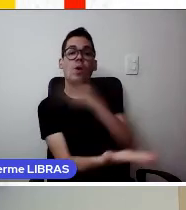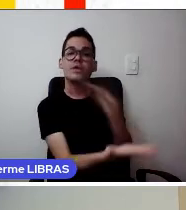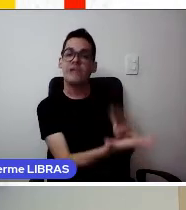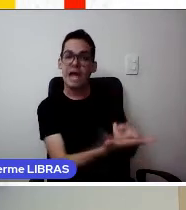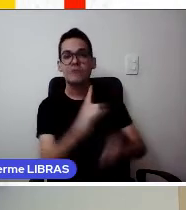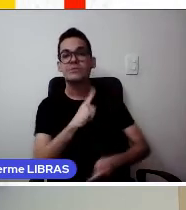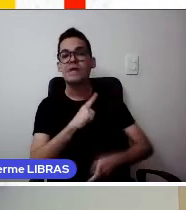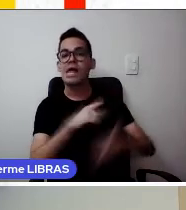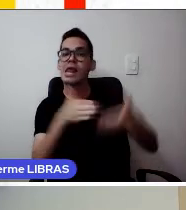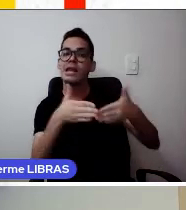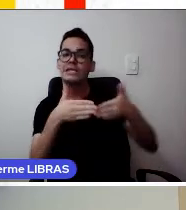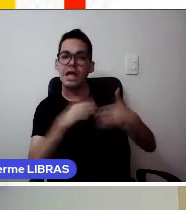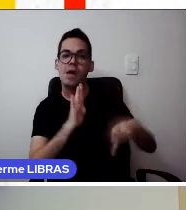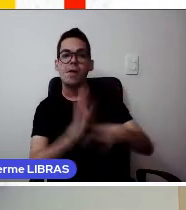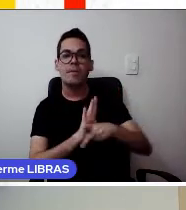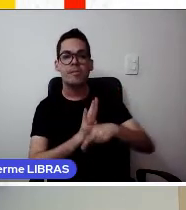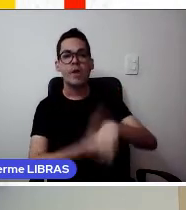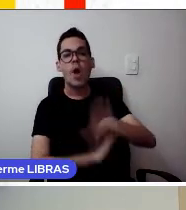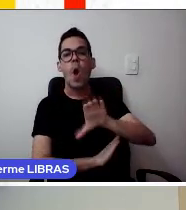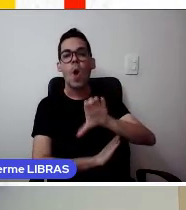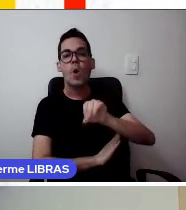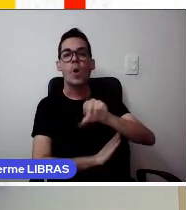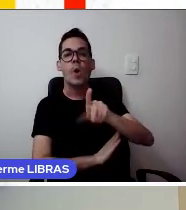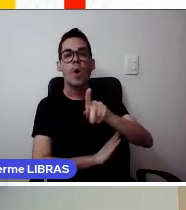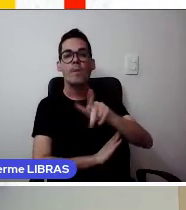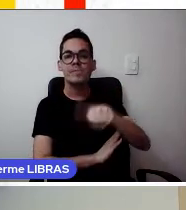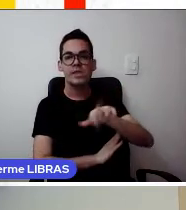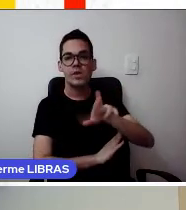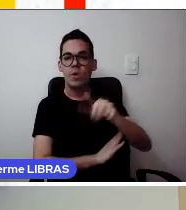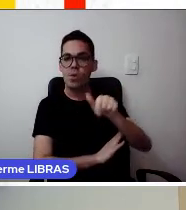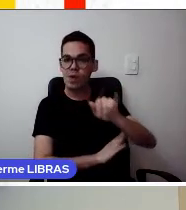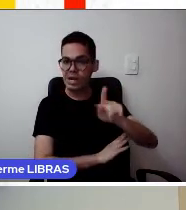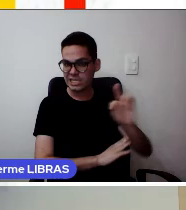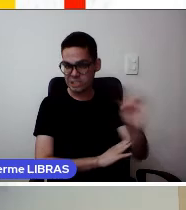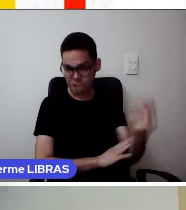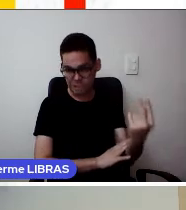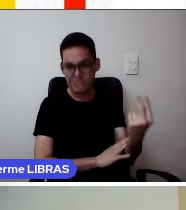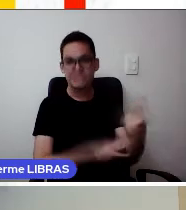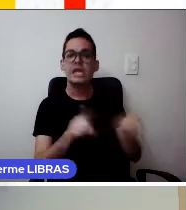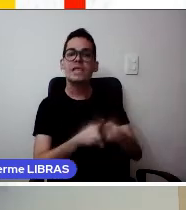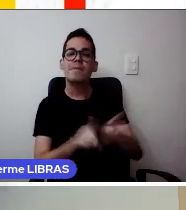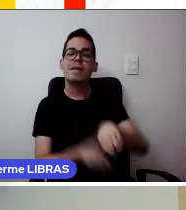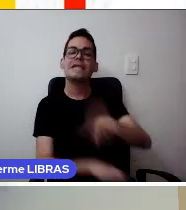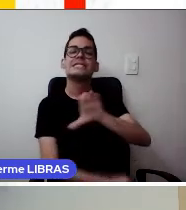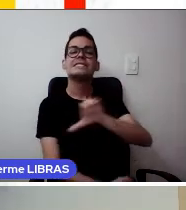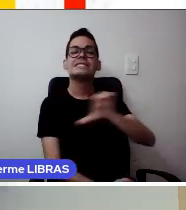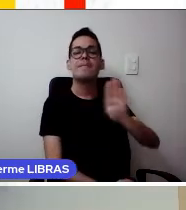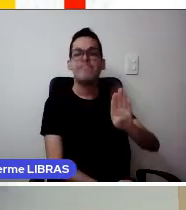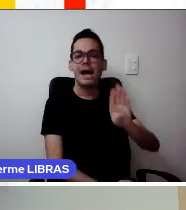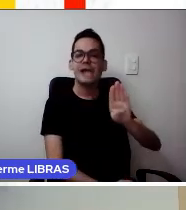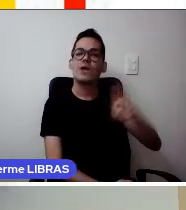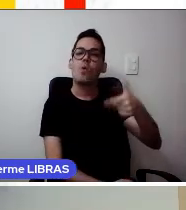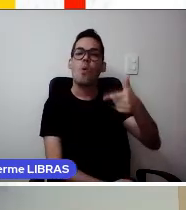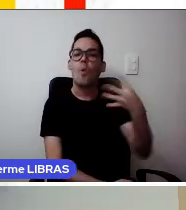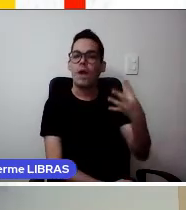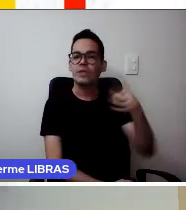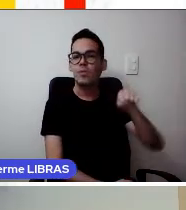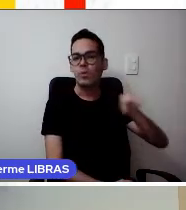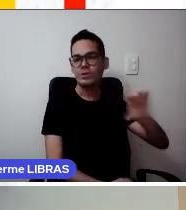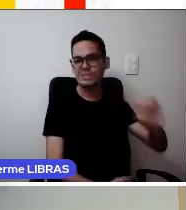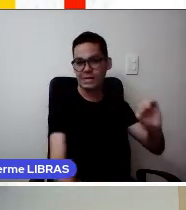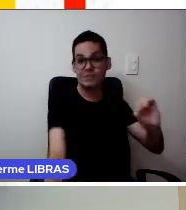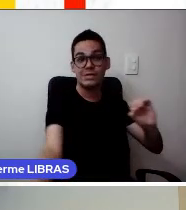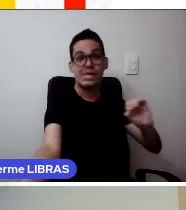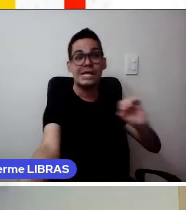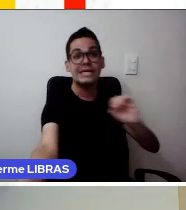licenciados sob Creative Commons, atribuição CC-BY 4.0. Se as autoras